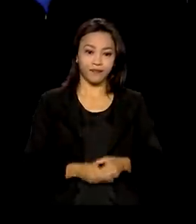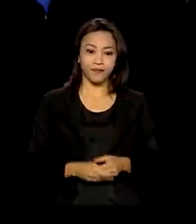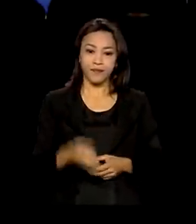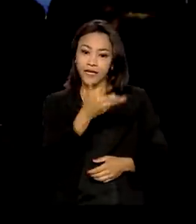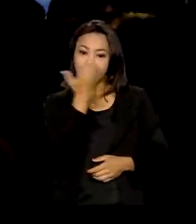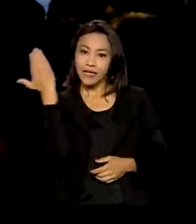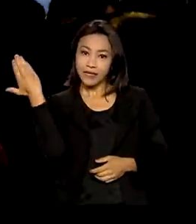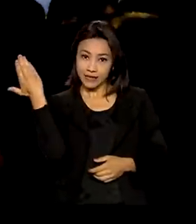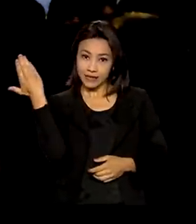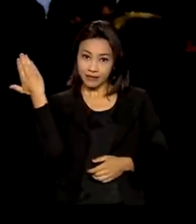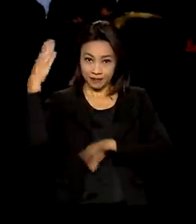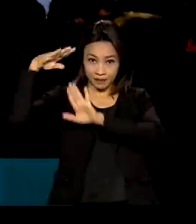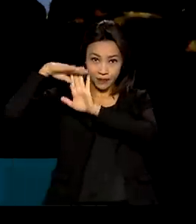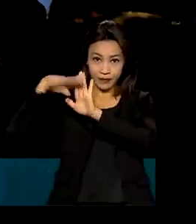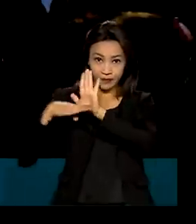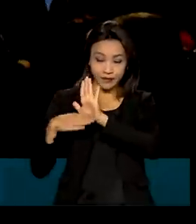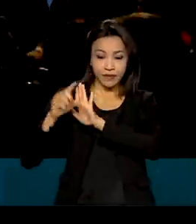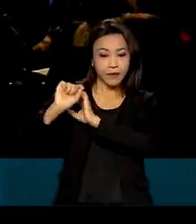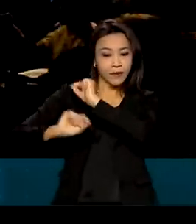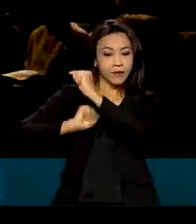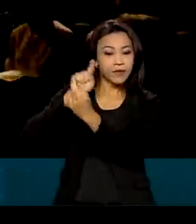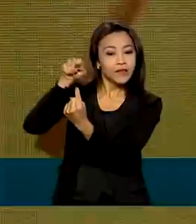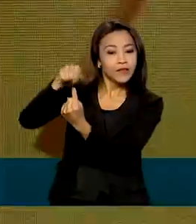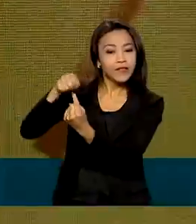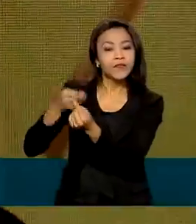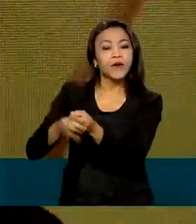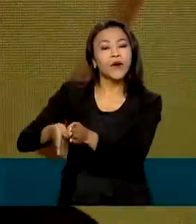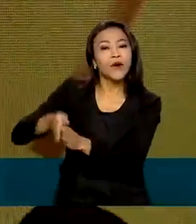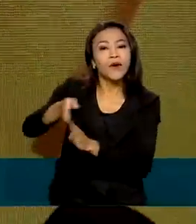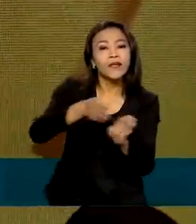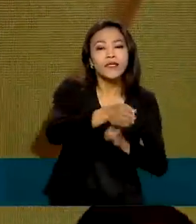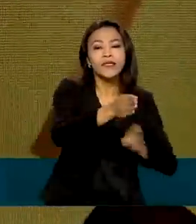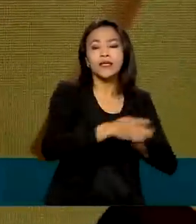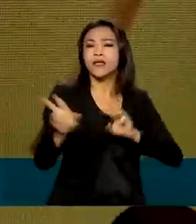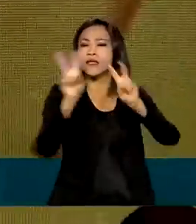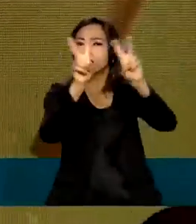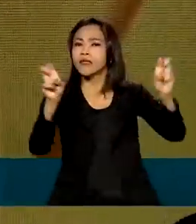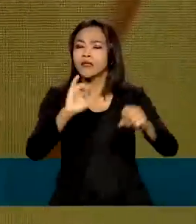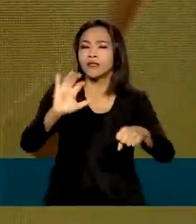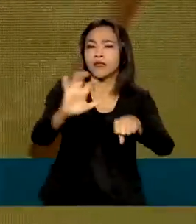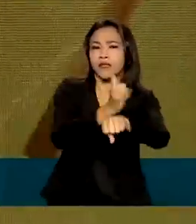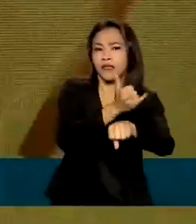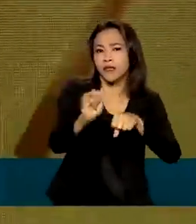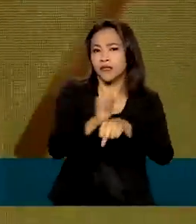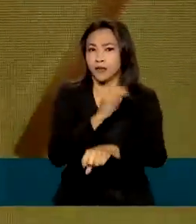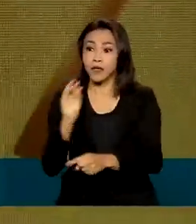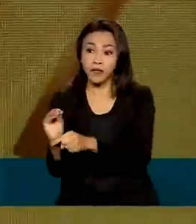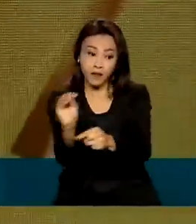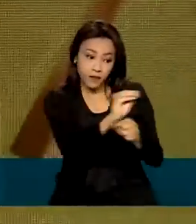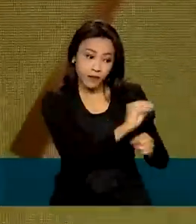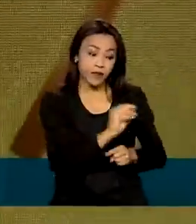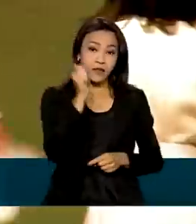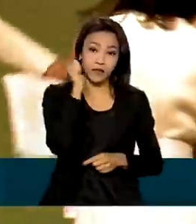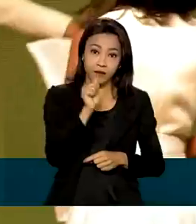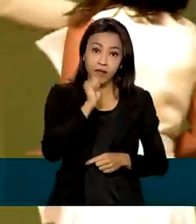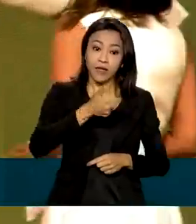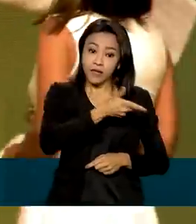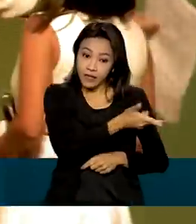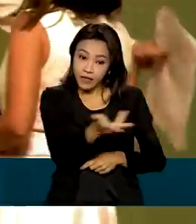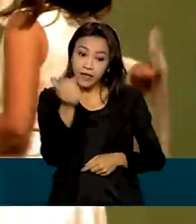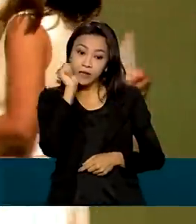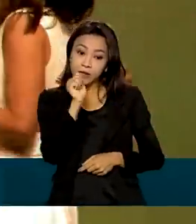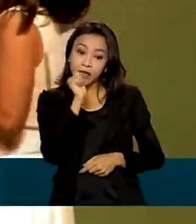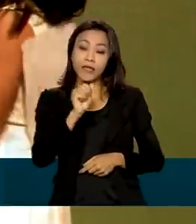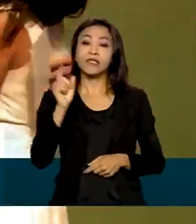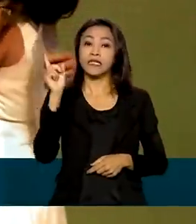programa Caixa para Elas tem como objetivo orientar sobre medidas voltadas à proteção das mulheres e acolhimento daquelas que estão passando